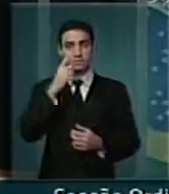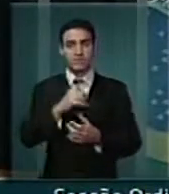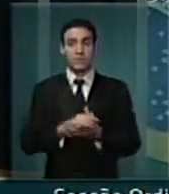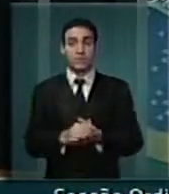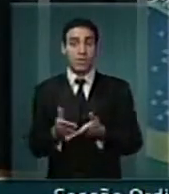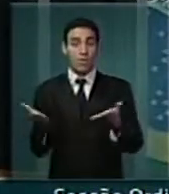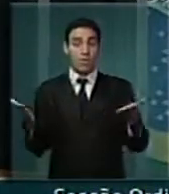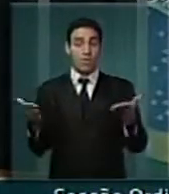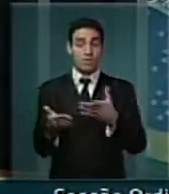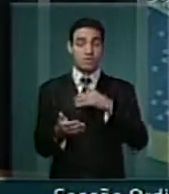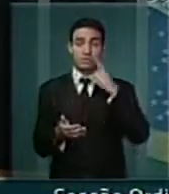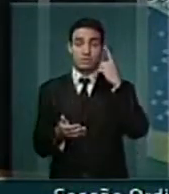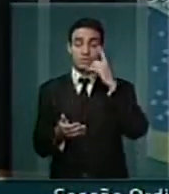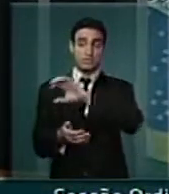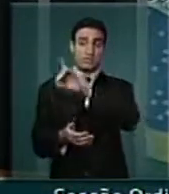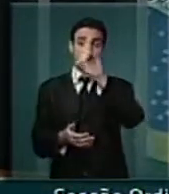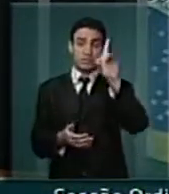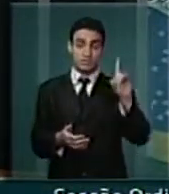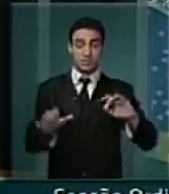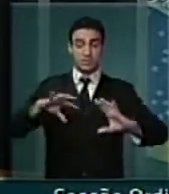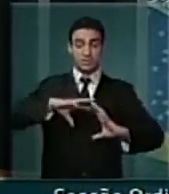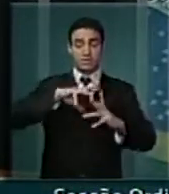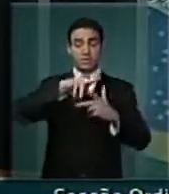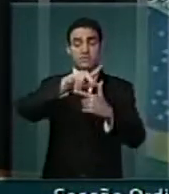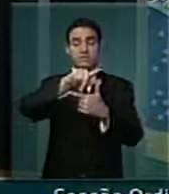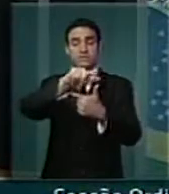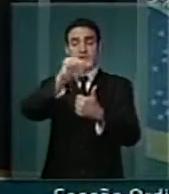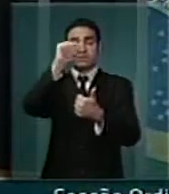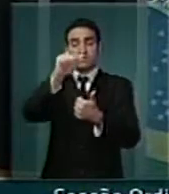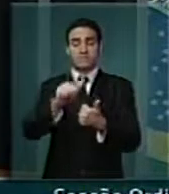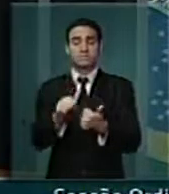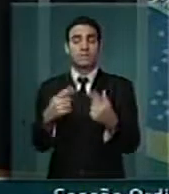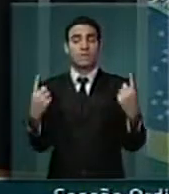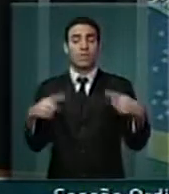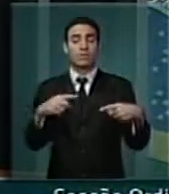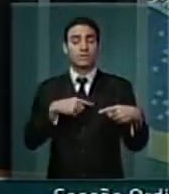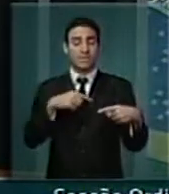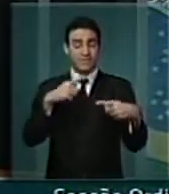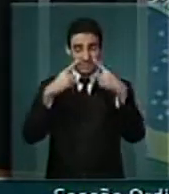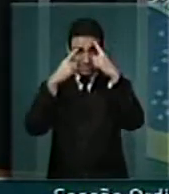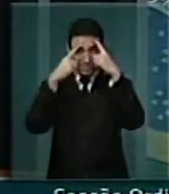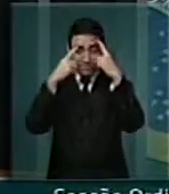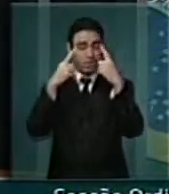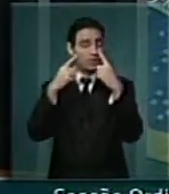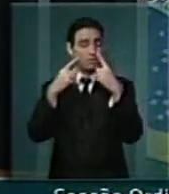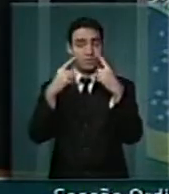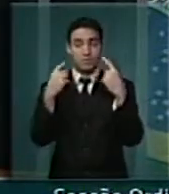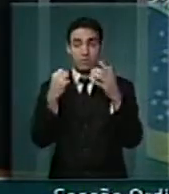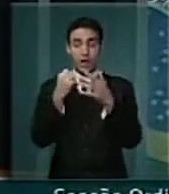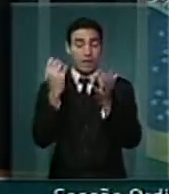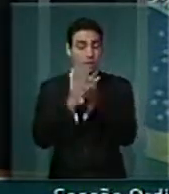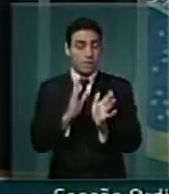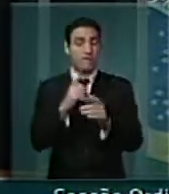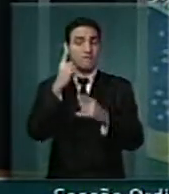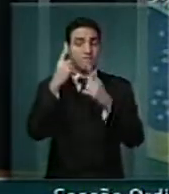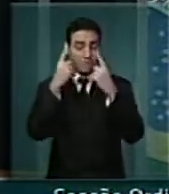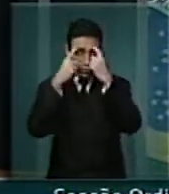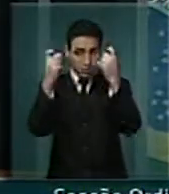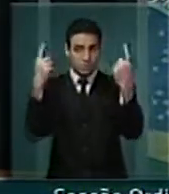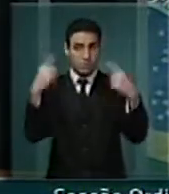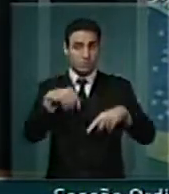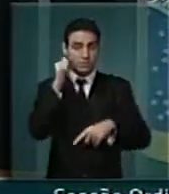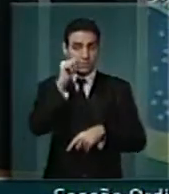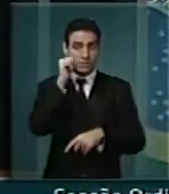é o dia internacional do combate à violência contra a mulher. Quero,